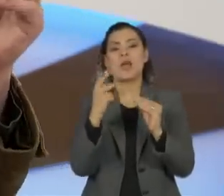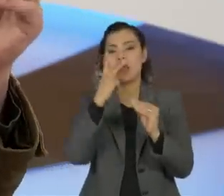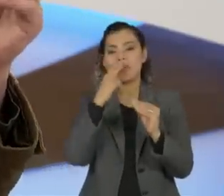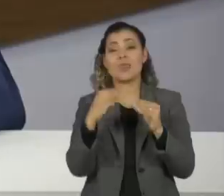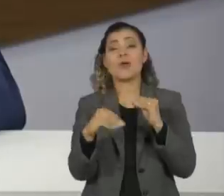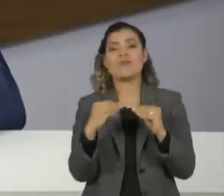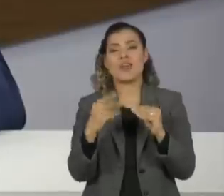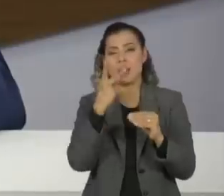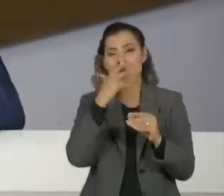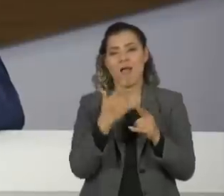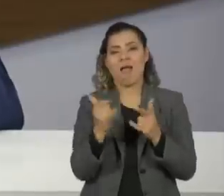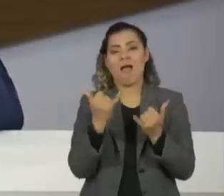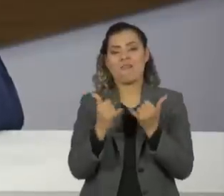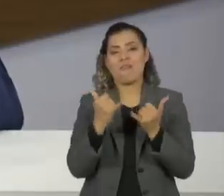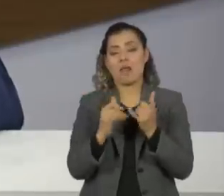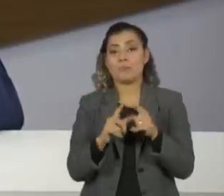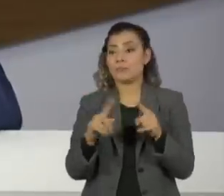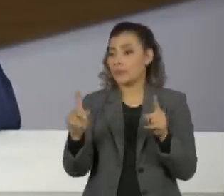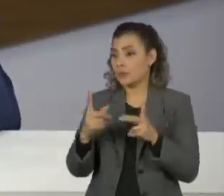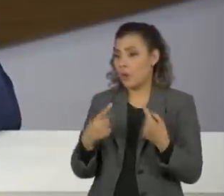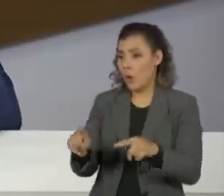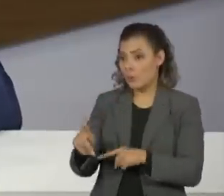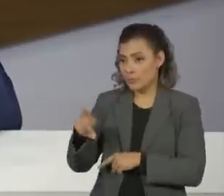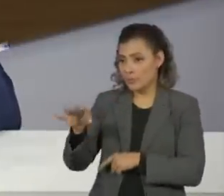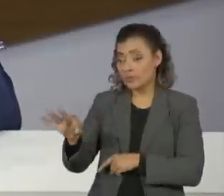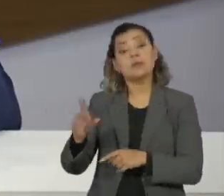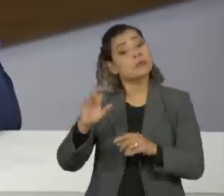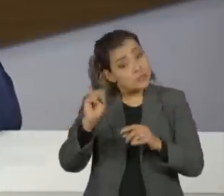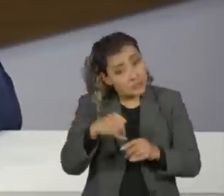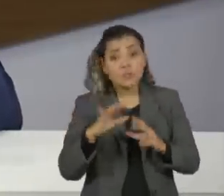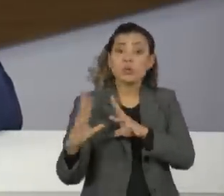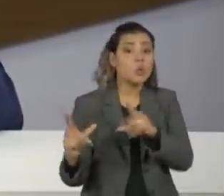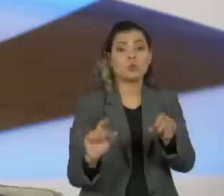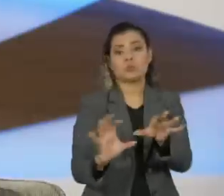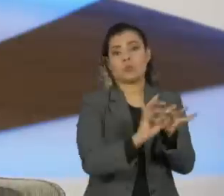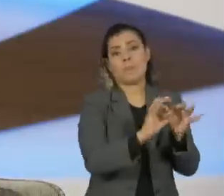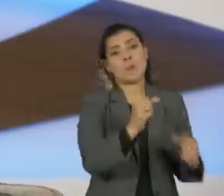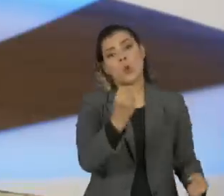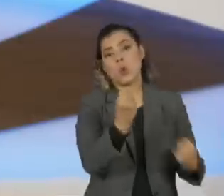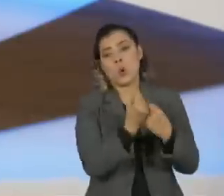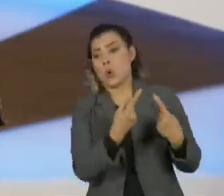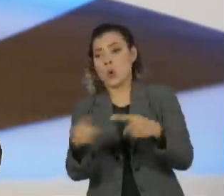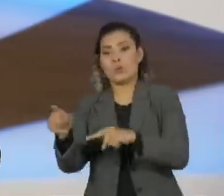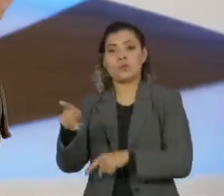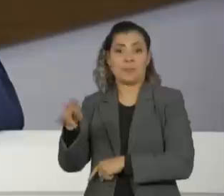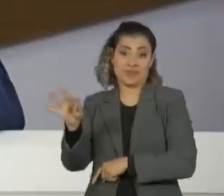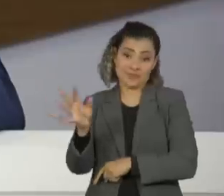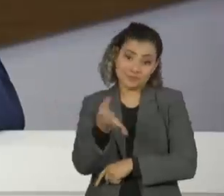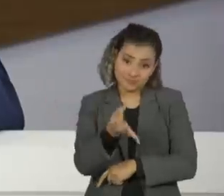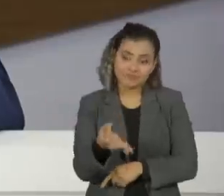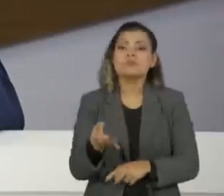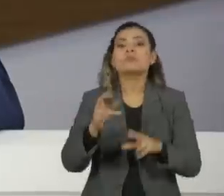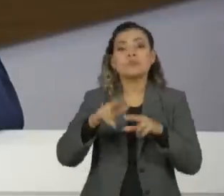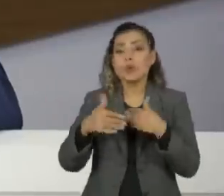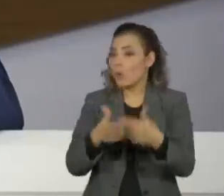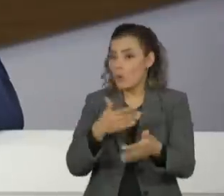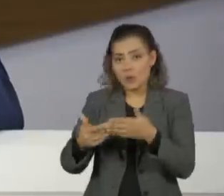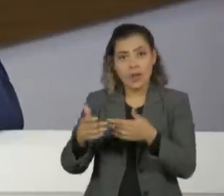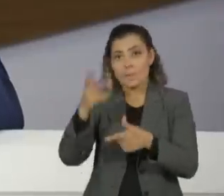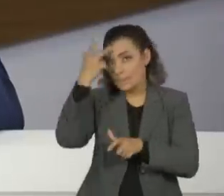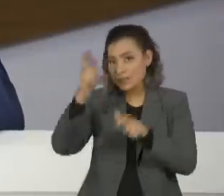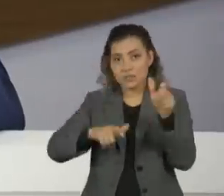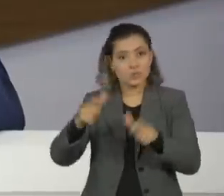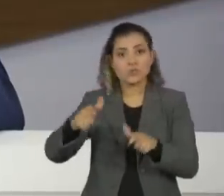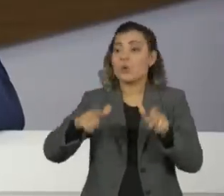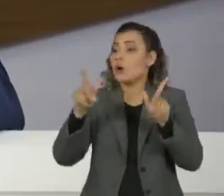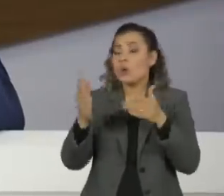Uma grande aliança contra o PT, isso? Todo mundo se abraçou naquilo, a tábua de salvação. Sim, Qualquer candidato teria sido eleito, sei lá, um macacutião